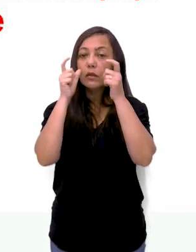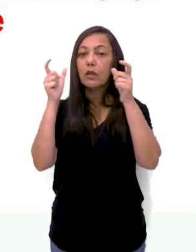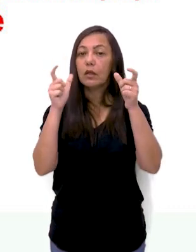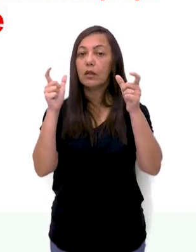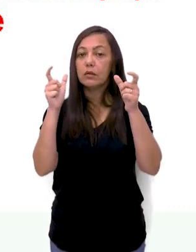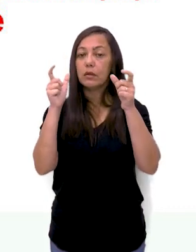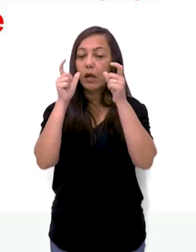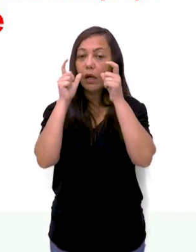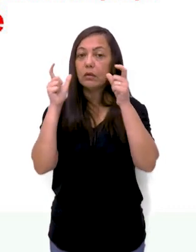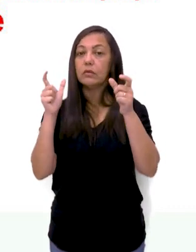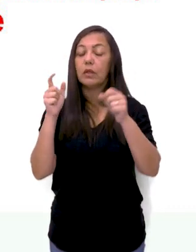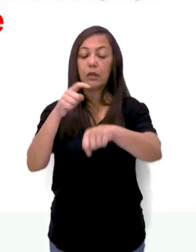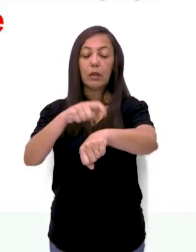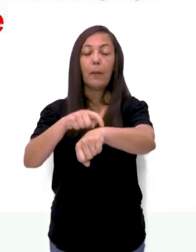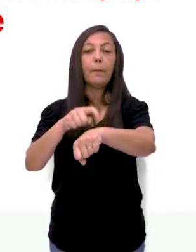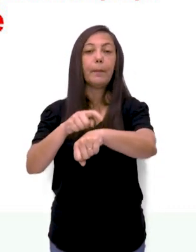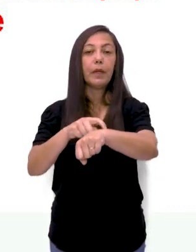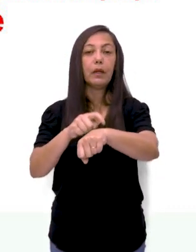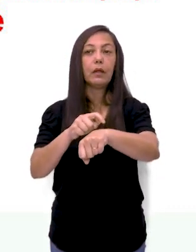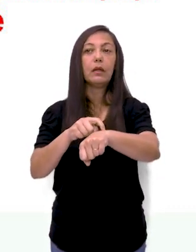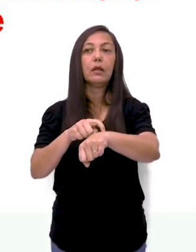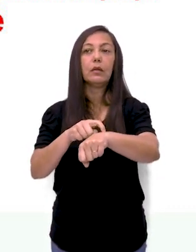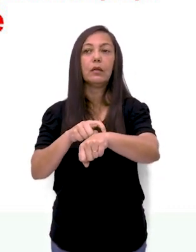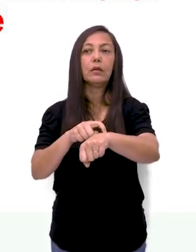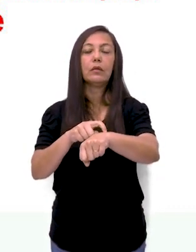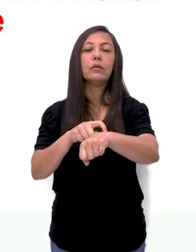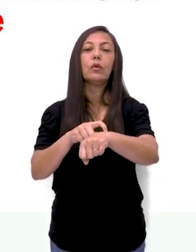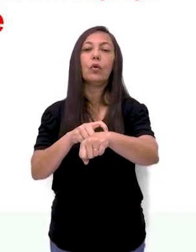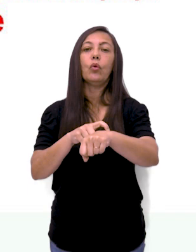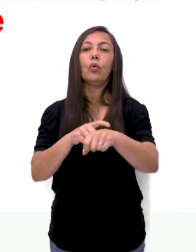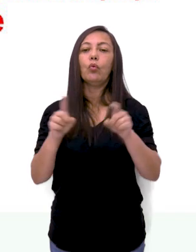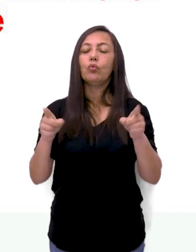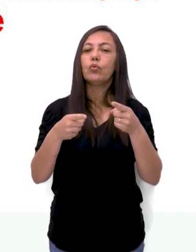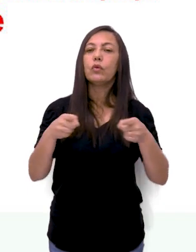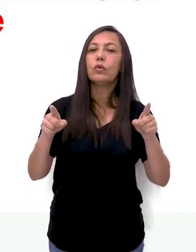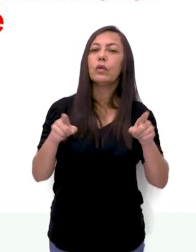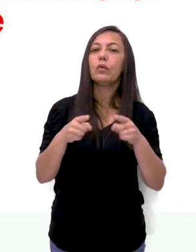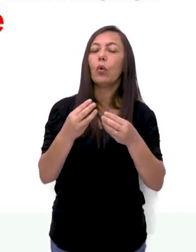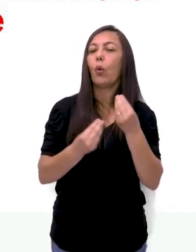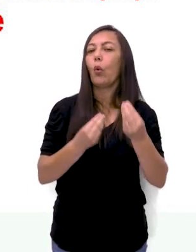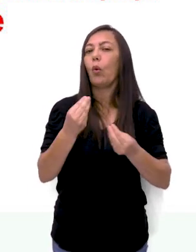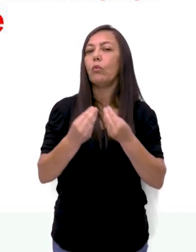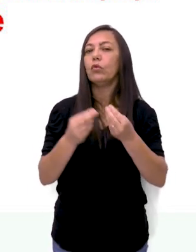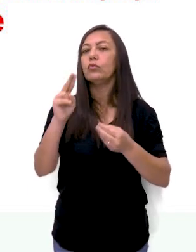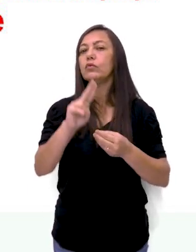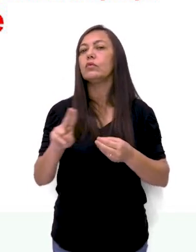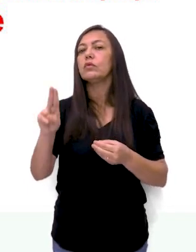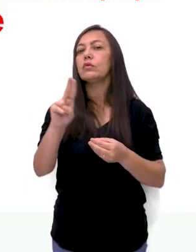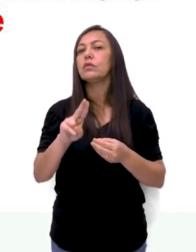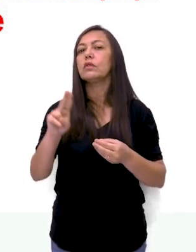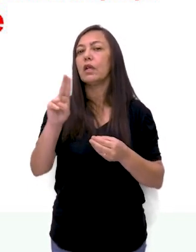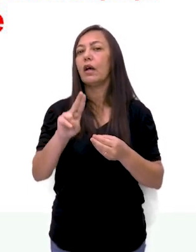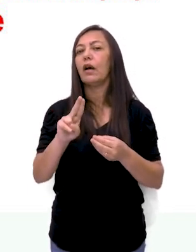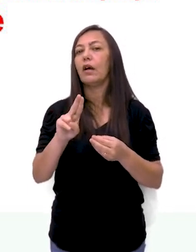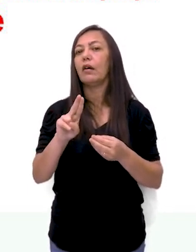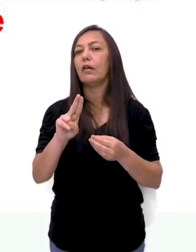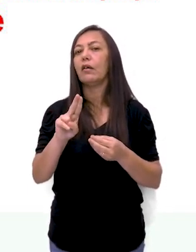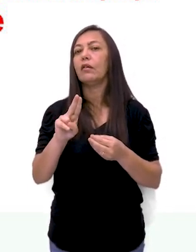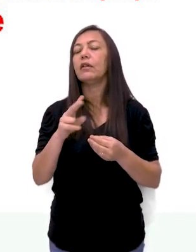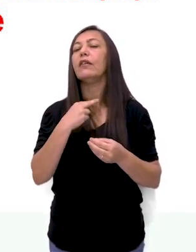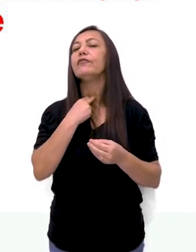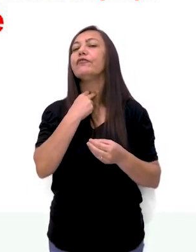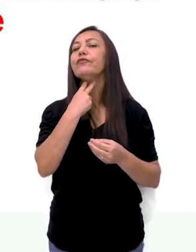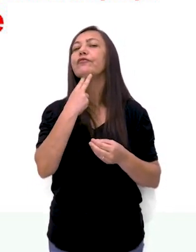chama a atenção é que nesse período estava impregnada de sentido ritualístico e como instrumento mais utilizado era a